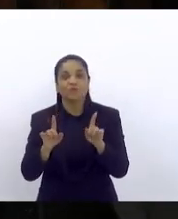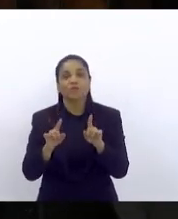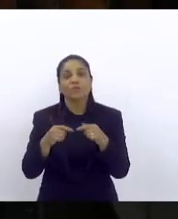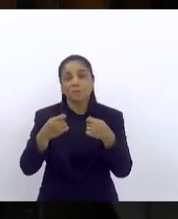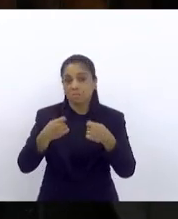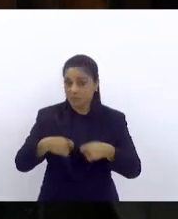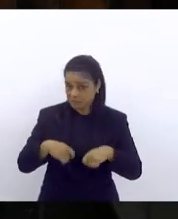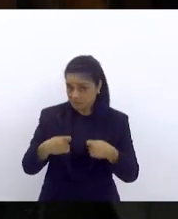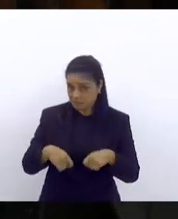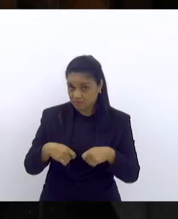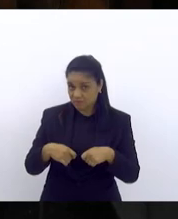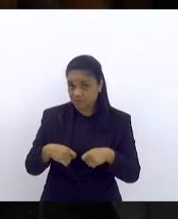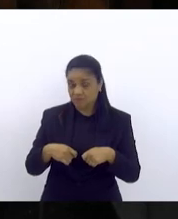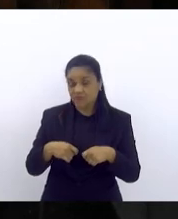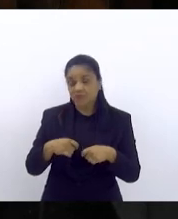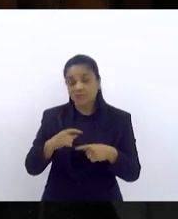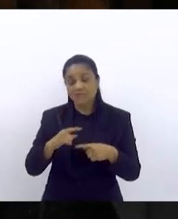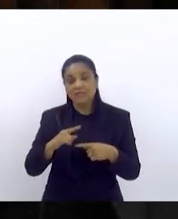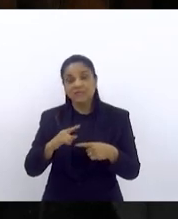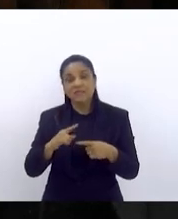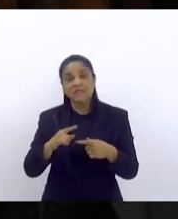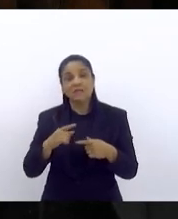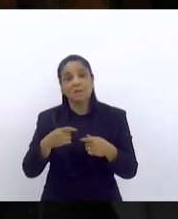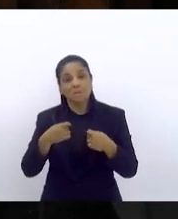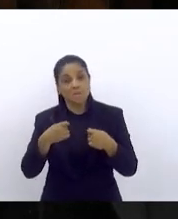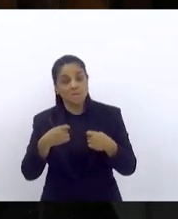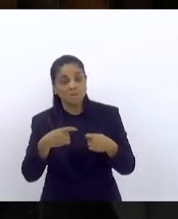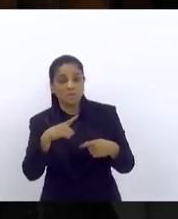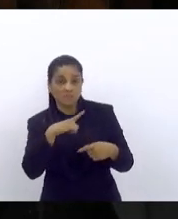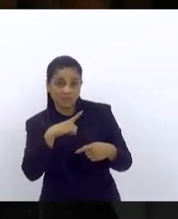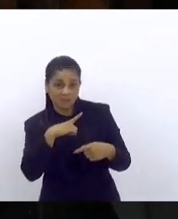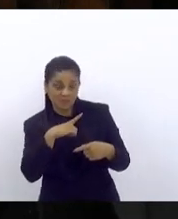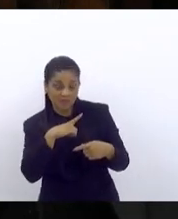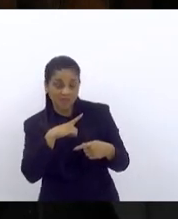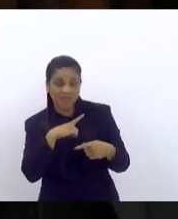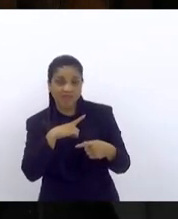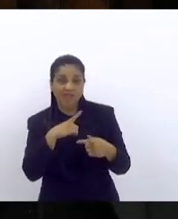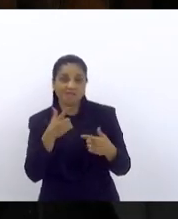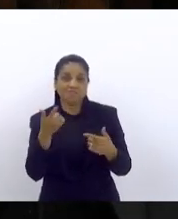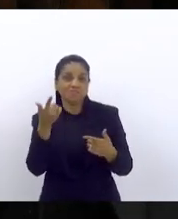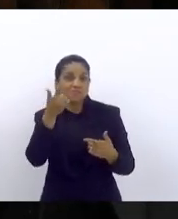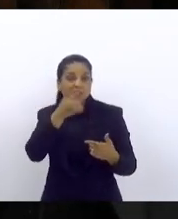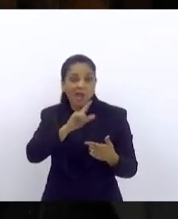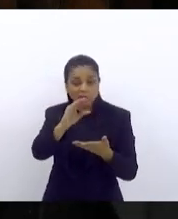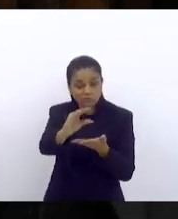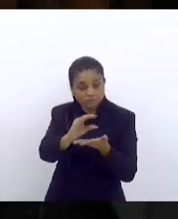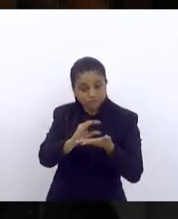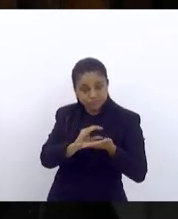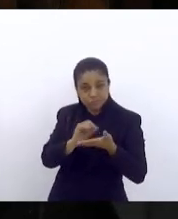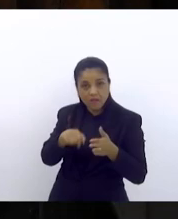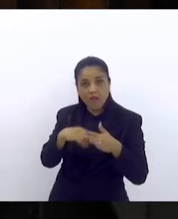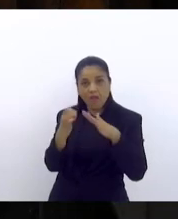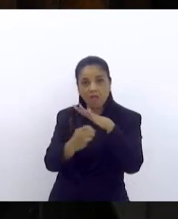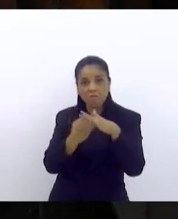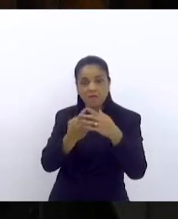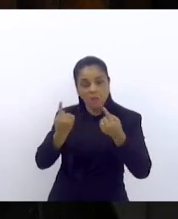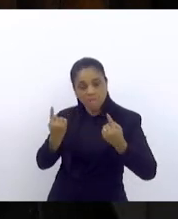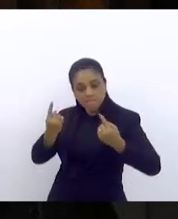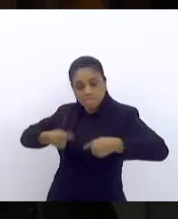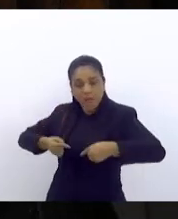tem que ter vantagens de ganhos financeiros para alguém concorrer